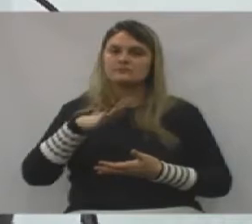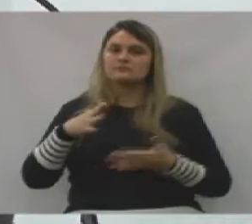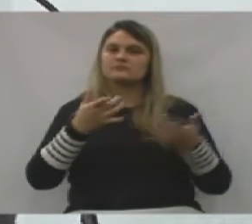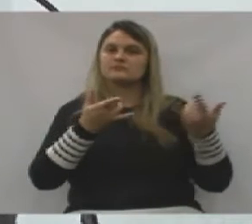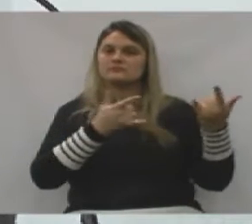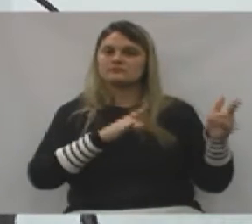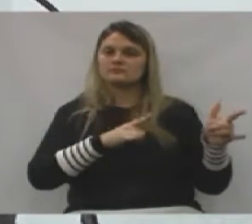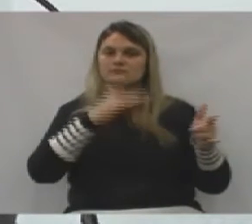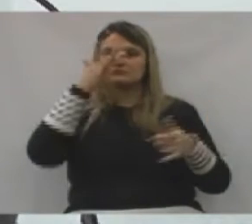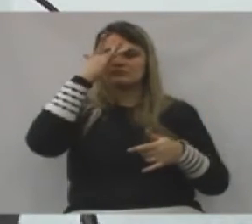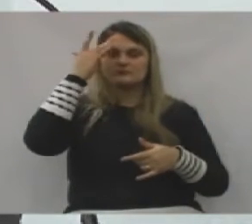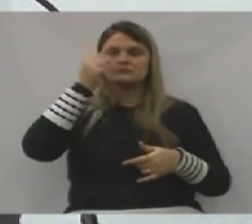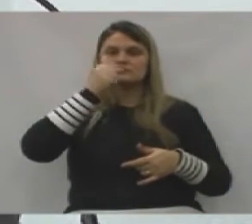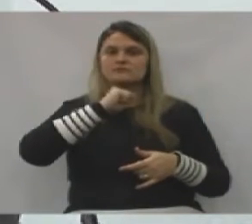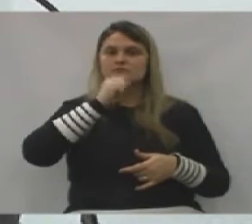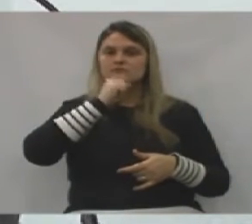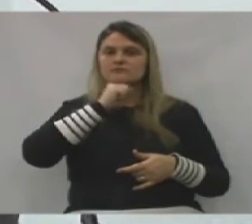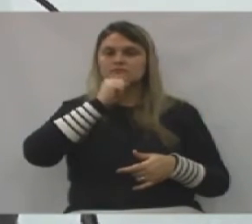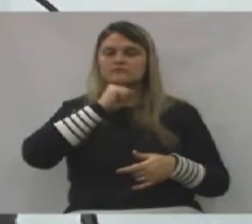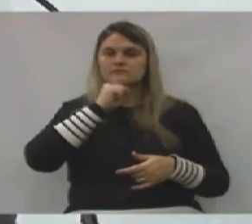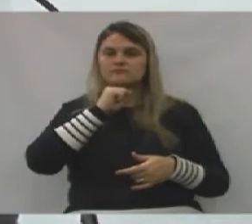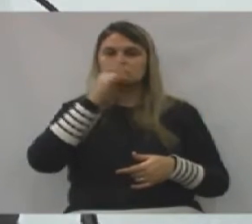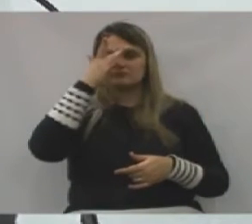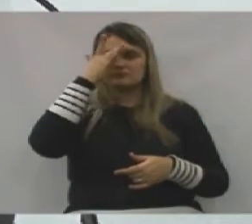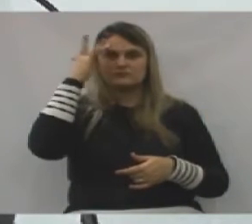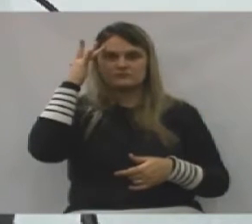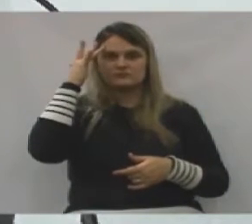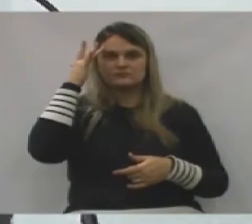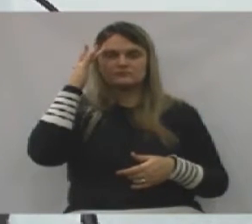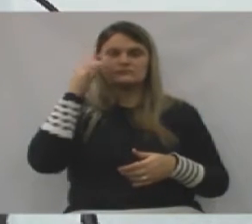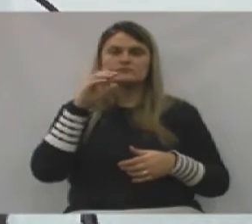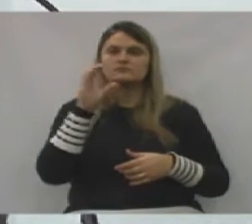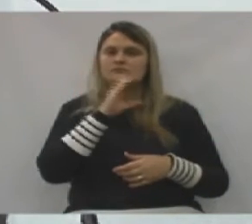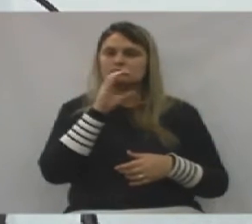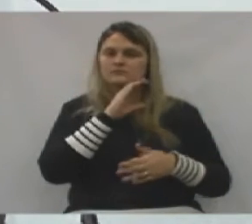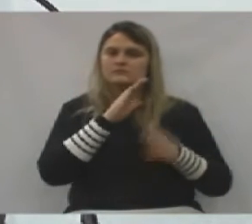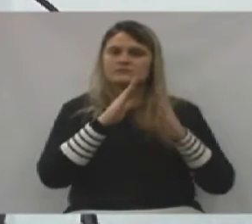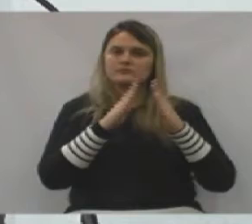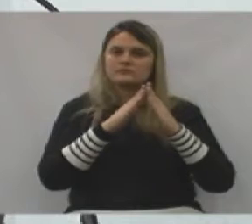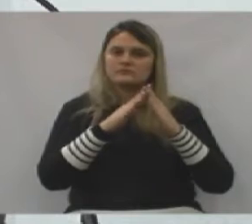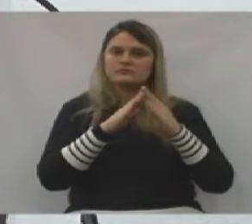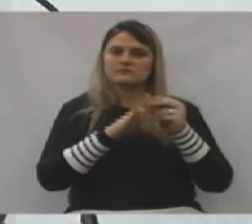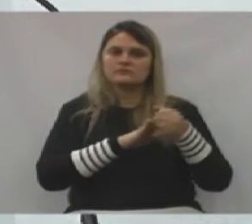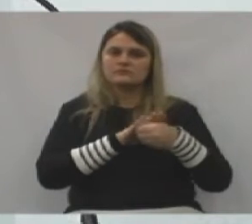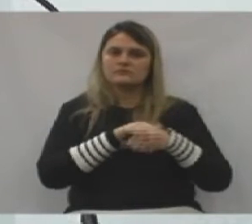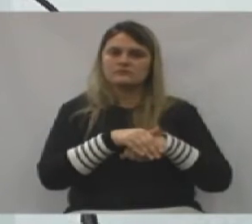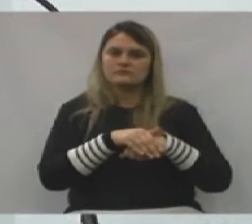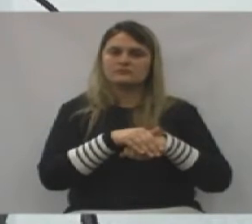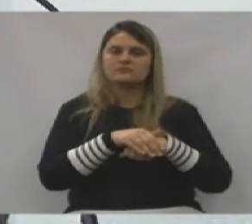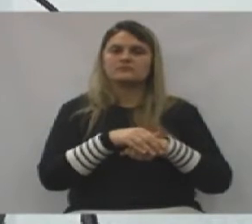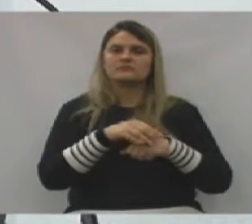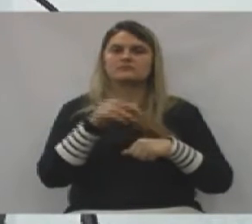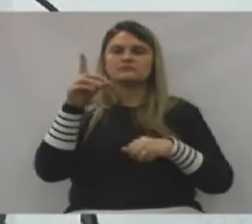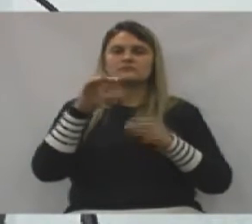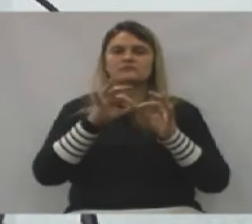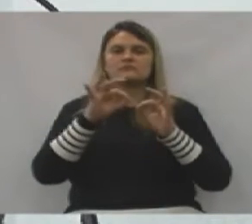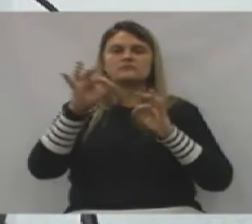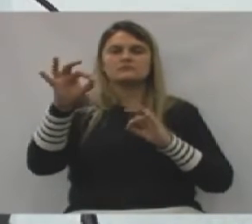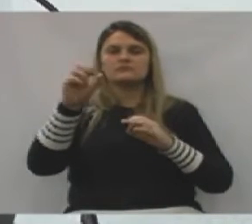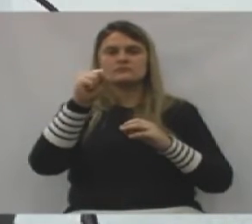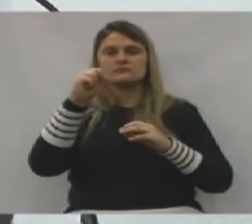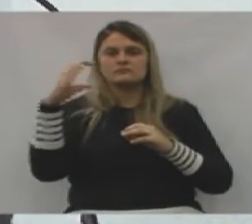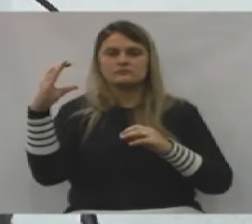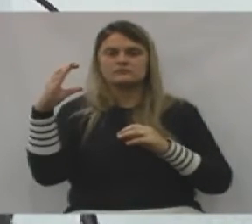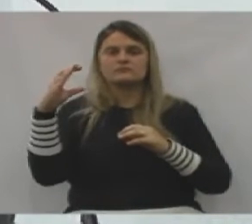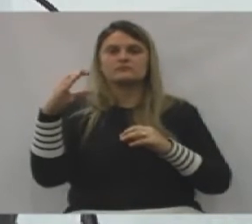do adolescente, do idoso, das pessoas que saem correndo da sua casa à noite e que saíam lá no Distrito de São Cristóvão, de vez em